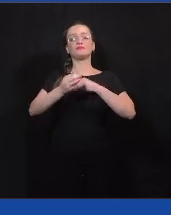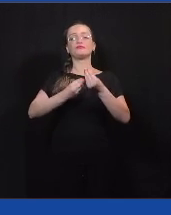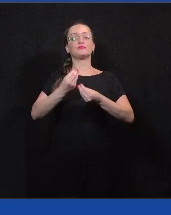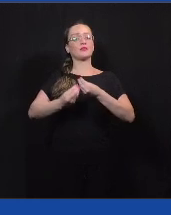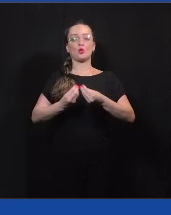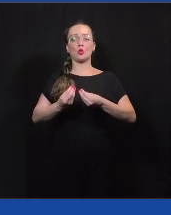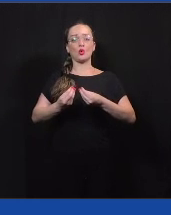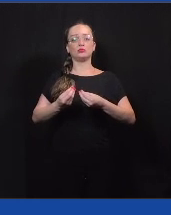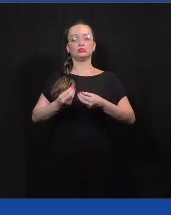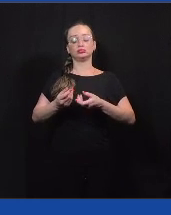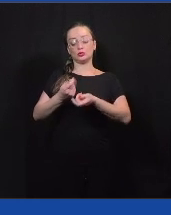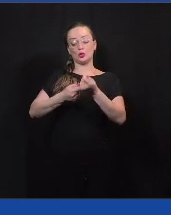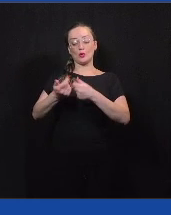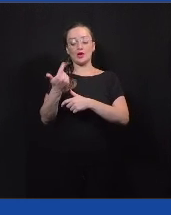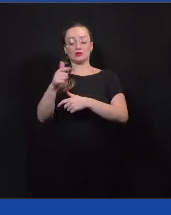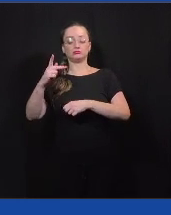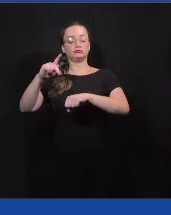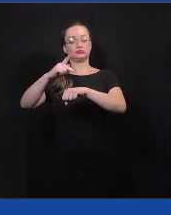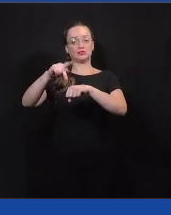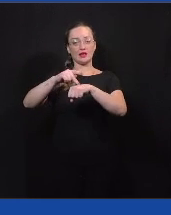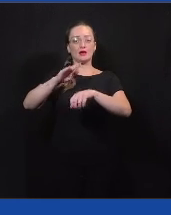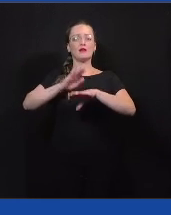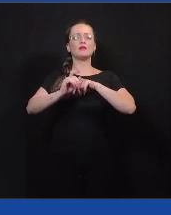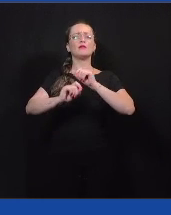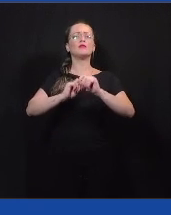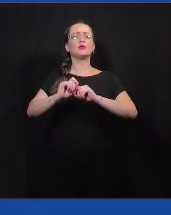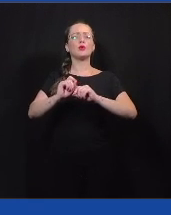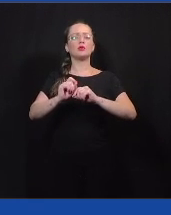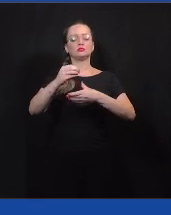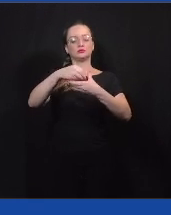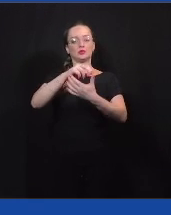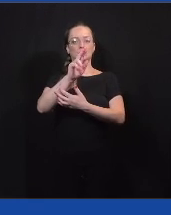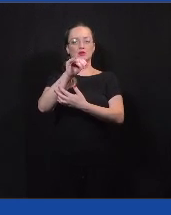internacional, isso tudo é feito na União.